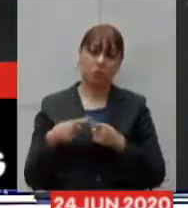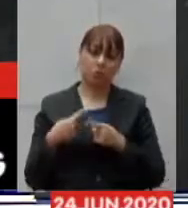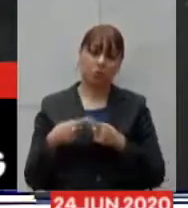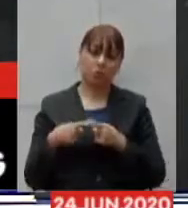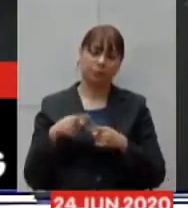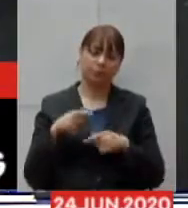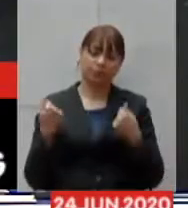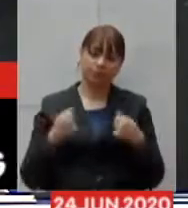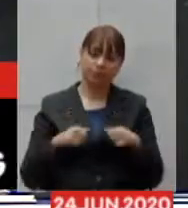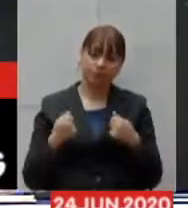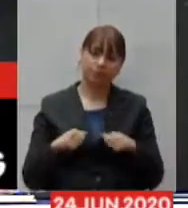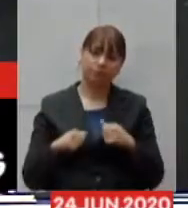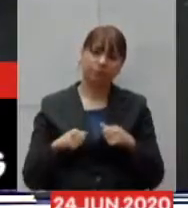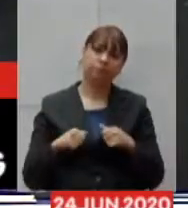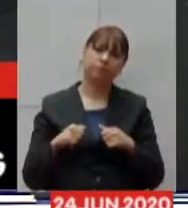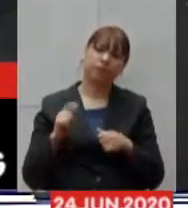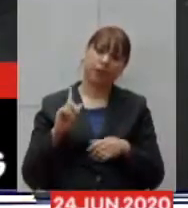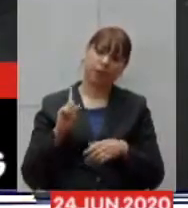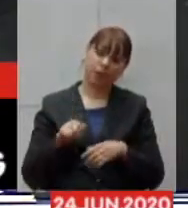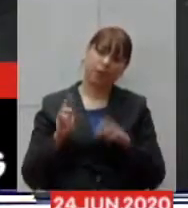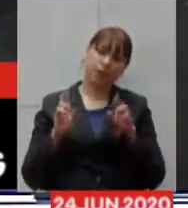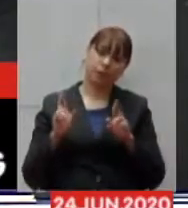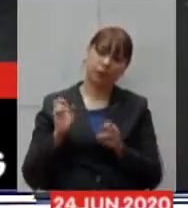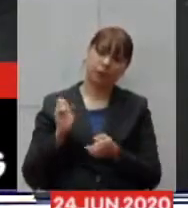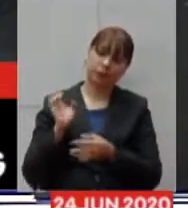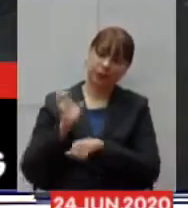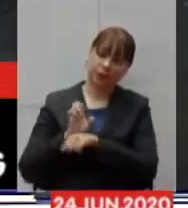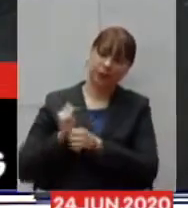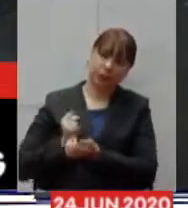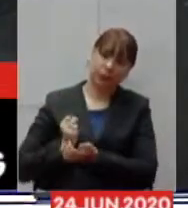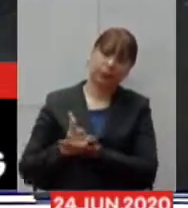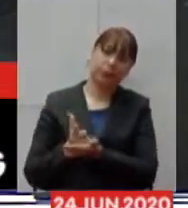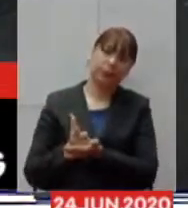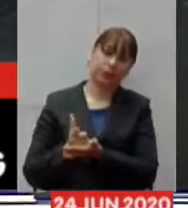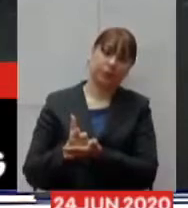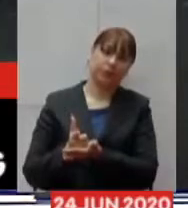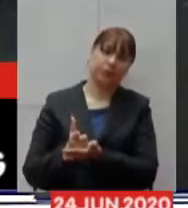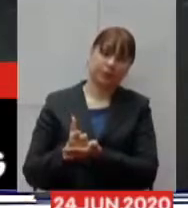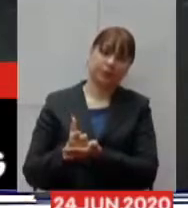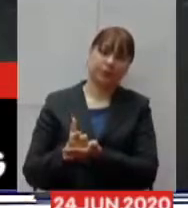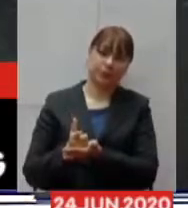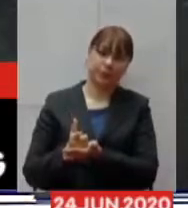foi feita pelo Estado numa concorrência muito mais